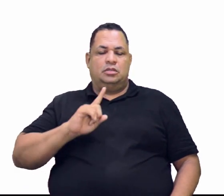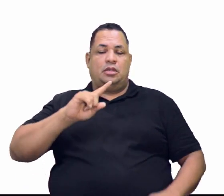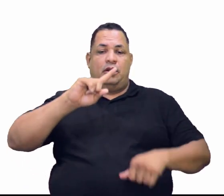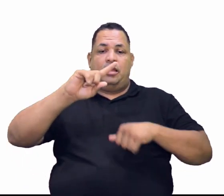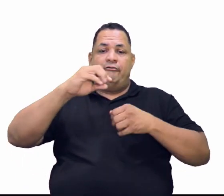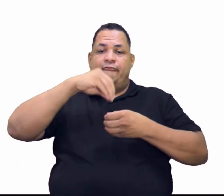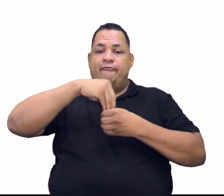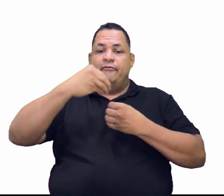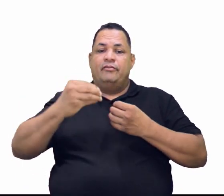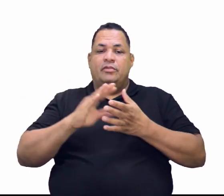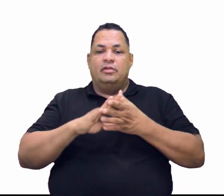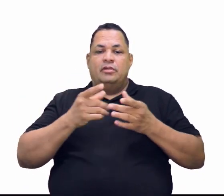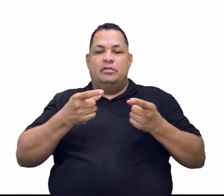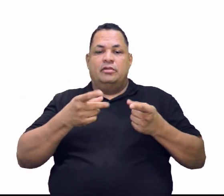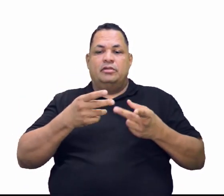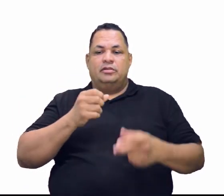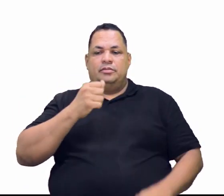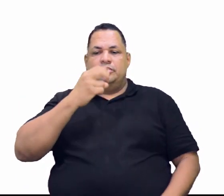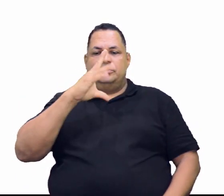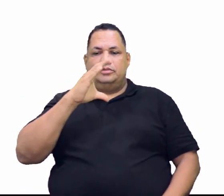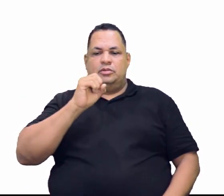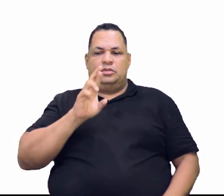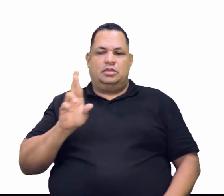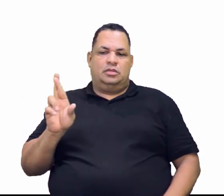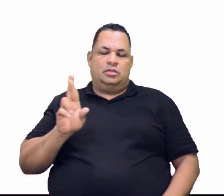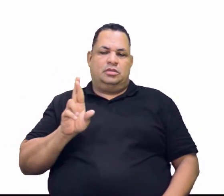Lá fora, você vendia por 50 reais.